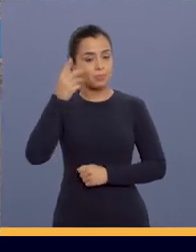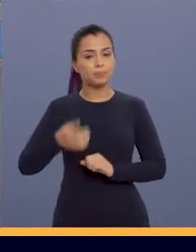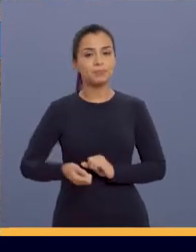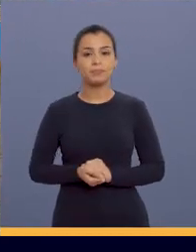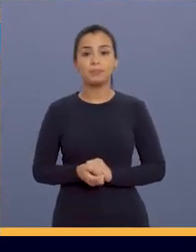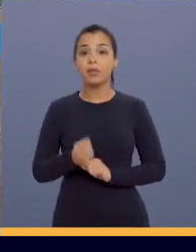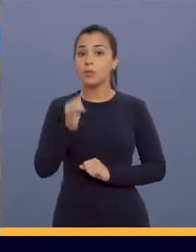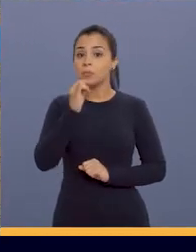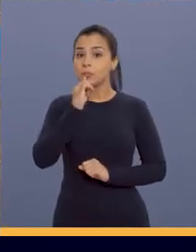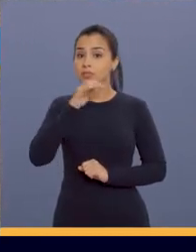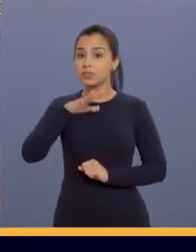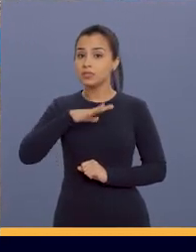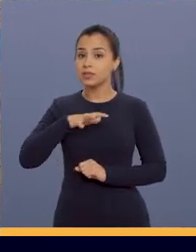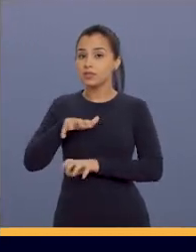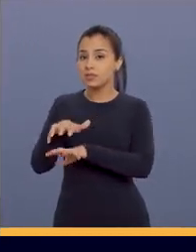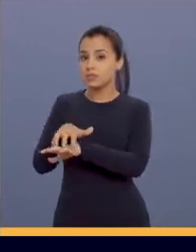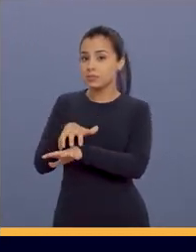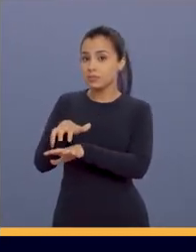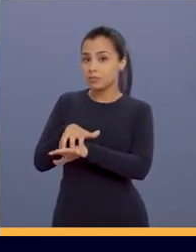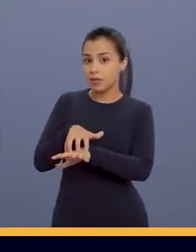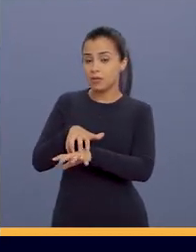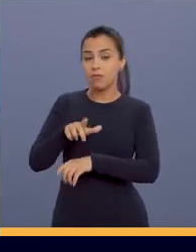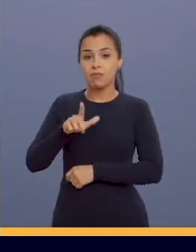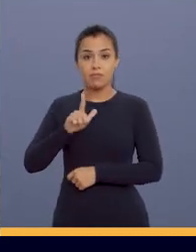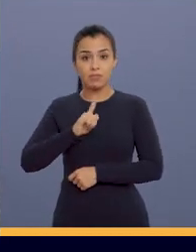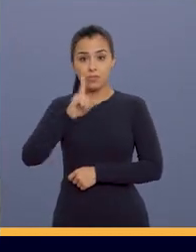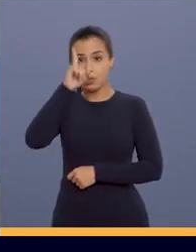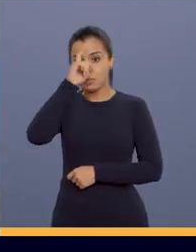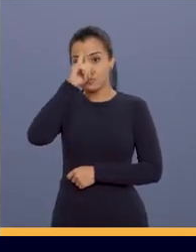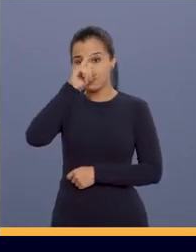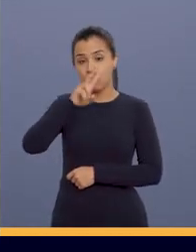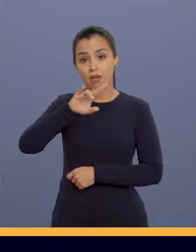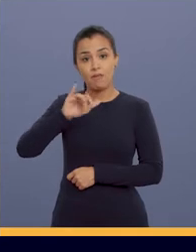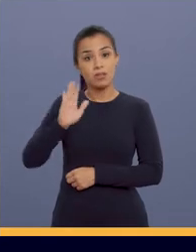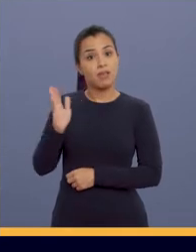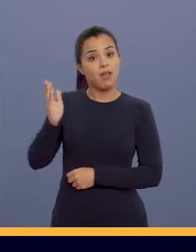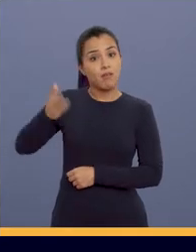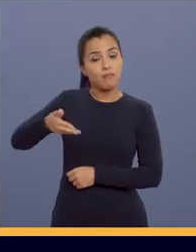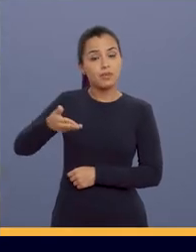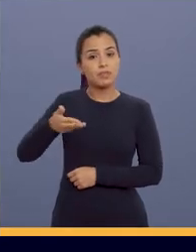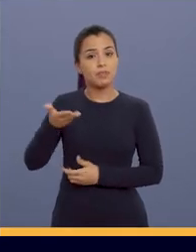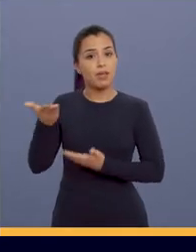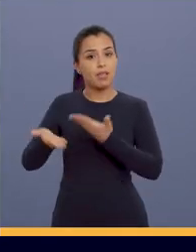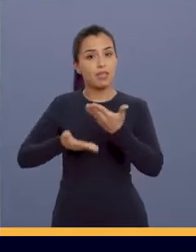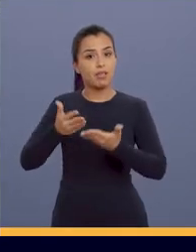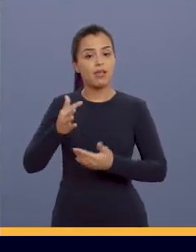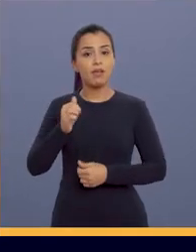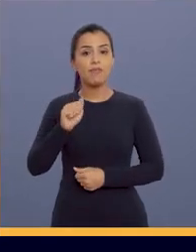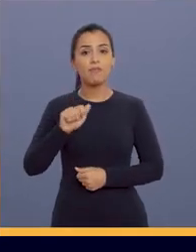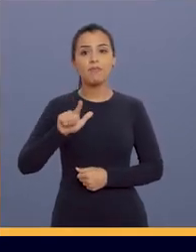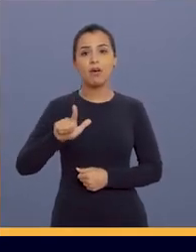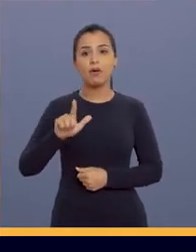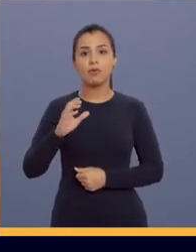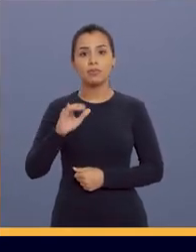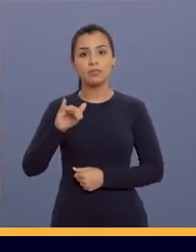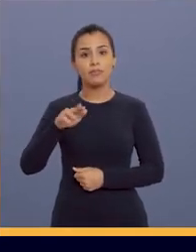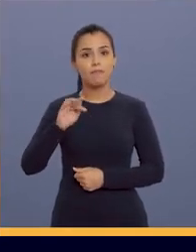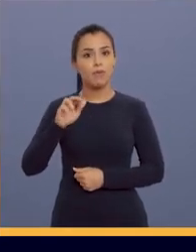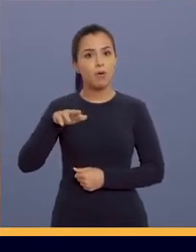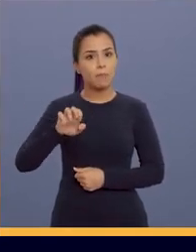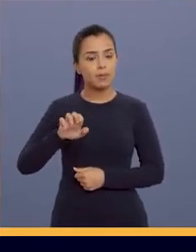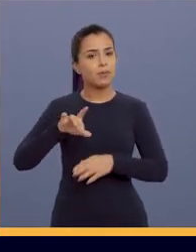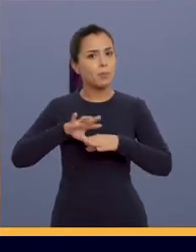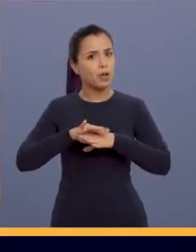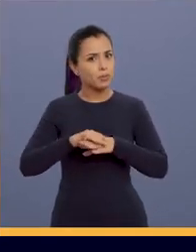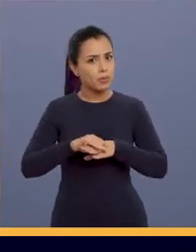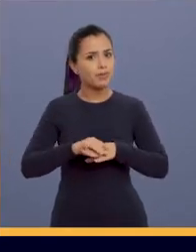Por exemplo, o Hospital de Santo Amaro vai ser um hospital referência para tratar a doença falciforme, que é uma doença que acomete